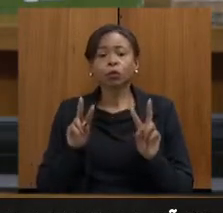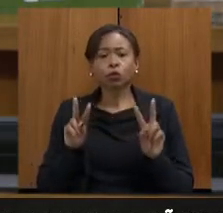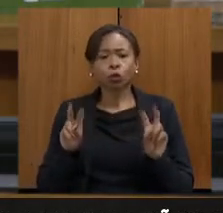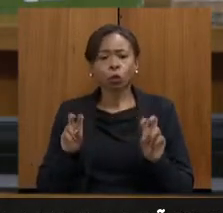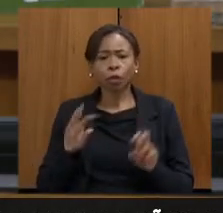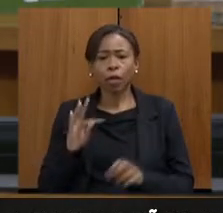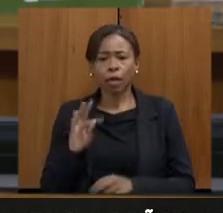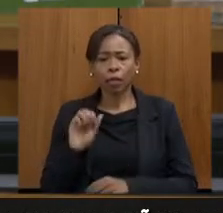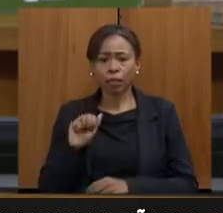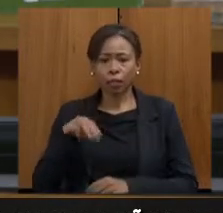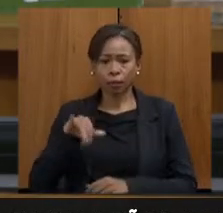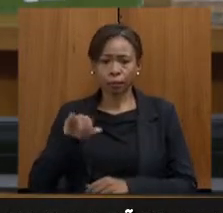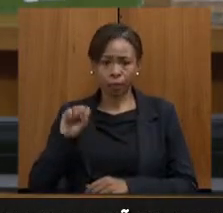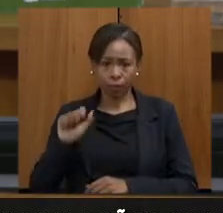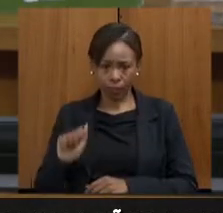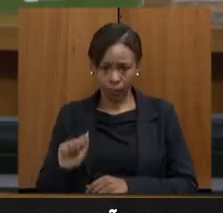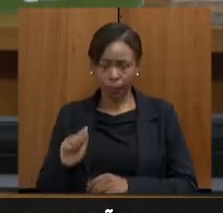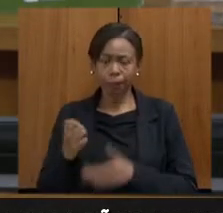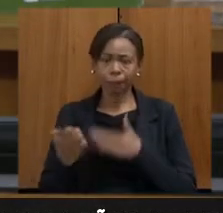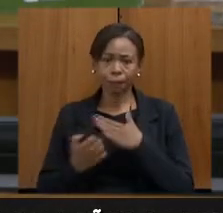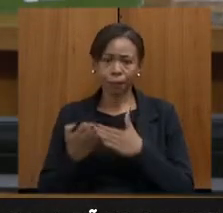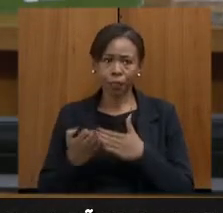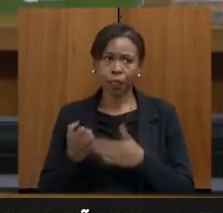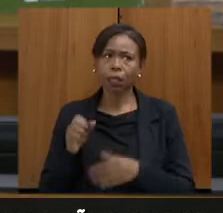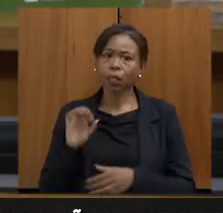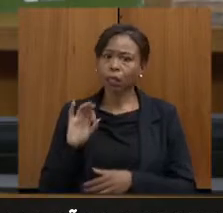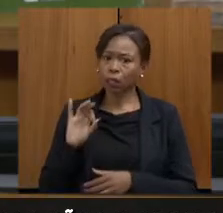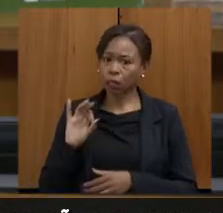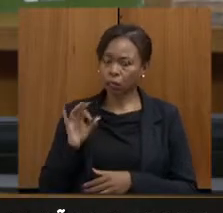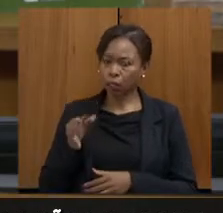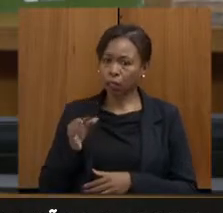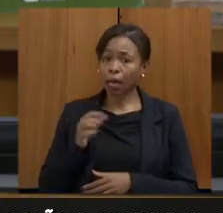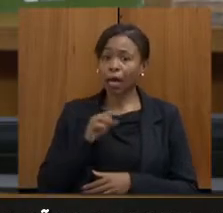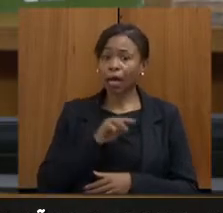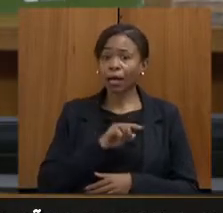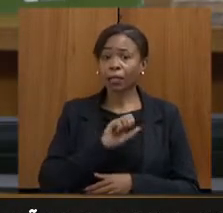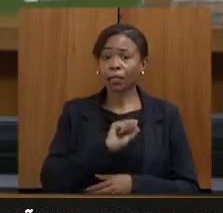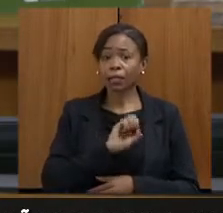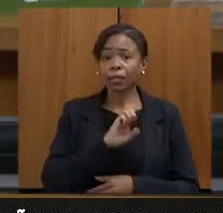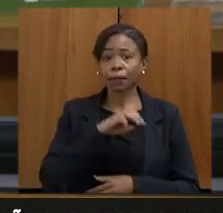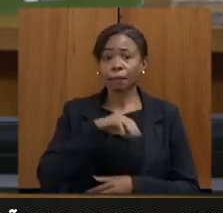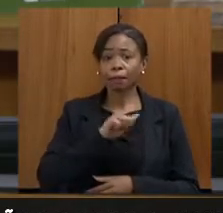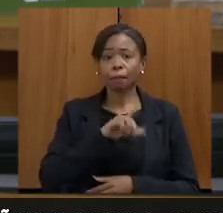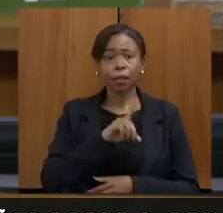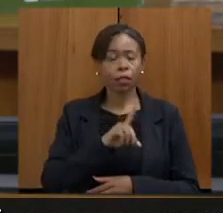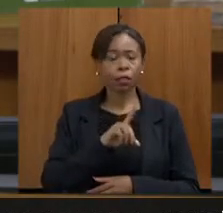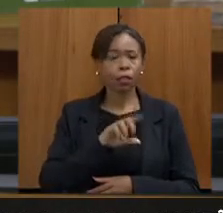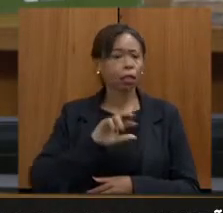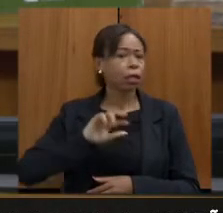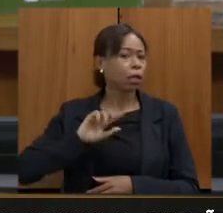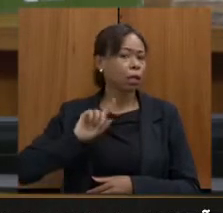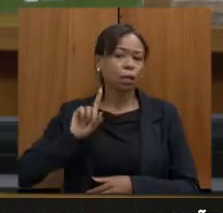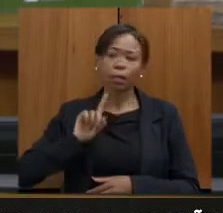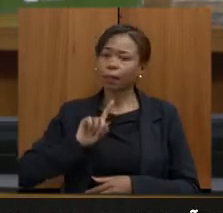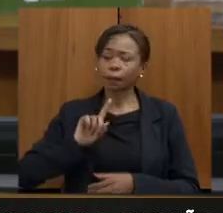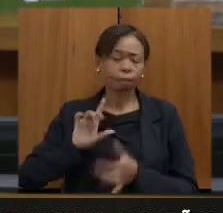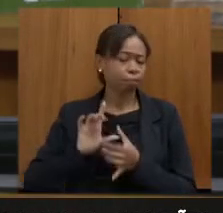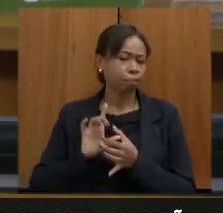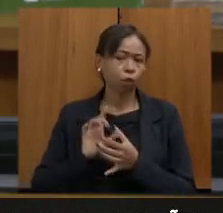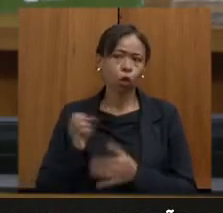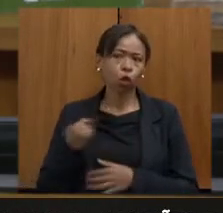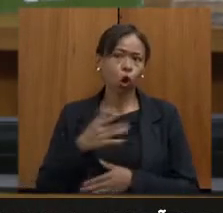TAMISA, sim, inclusive a CEMAD não emitirá nova licença, tinha licença agora,